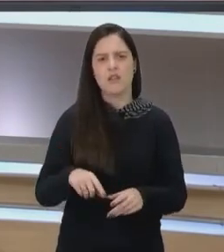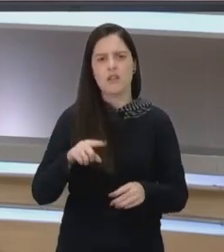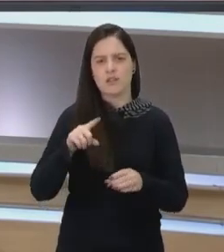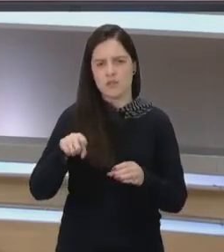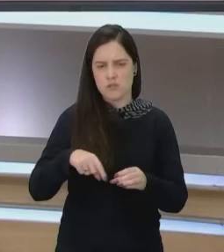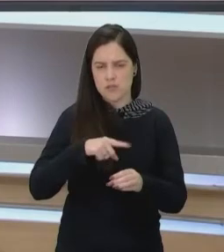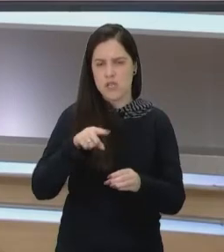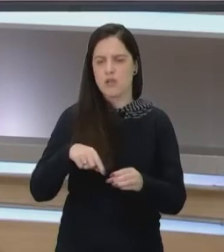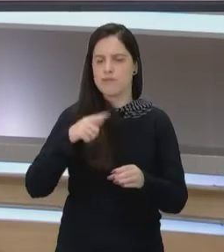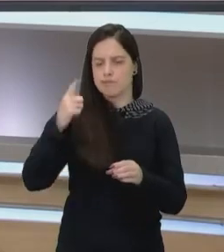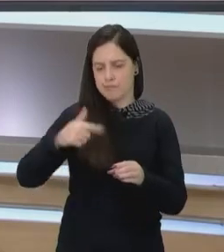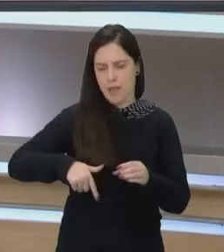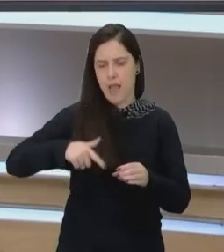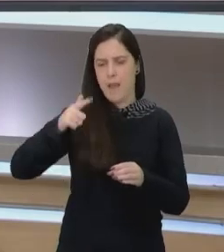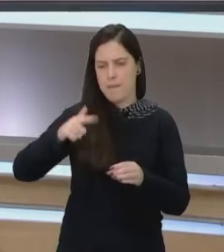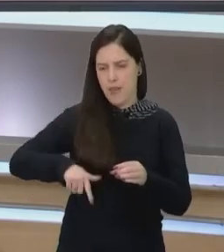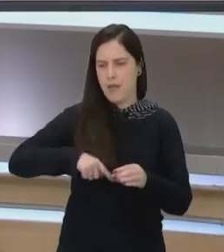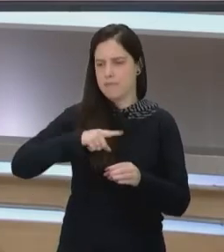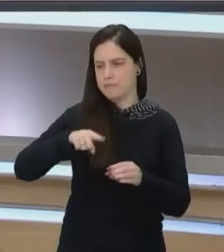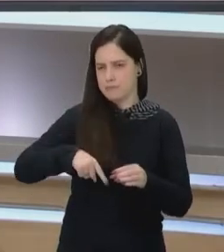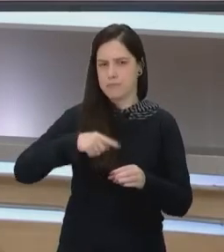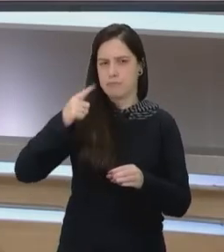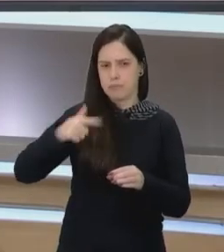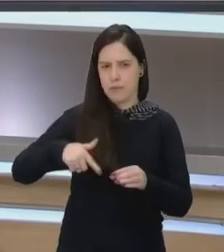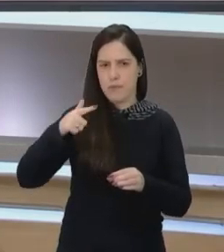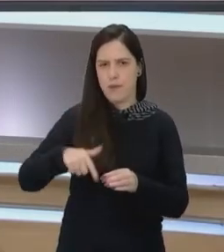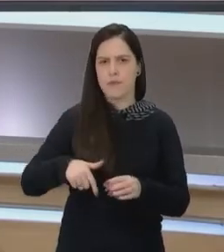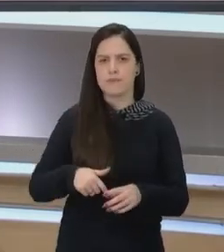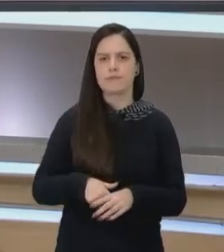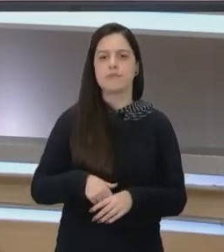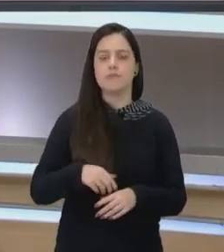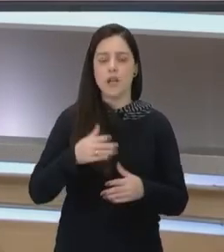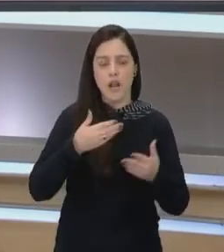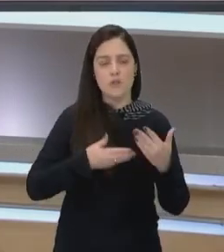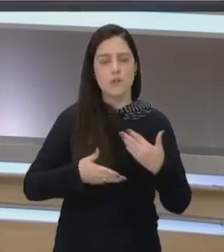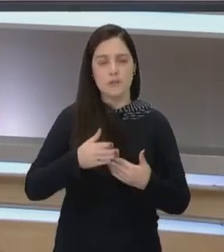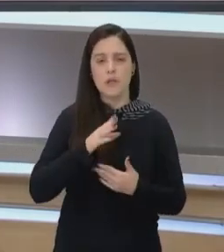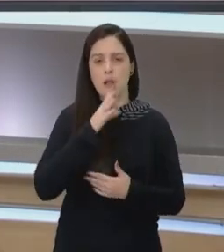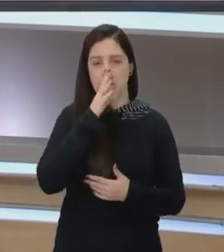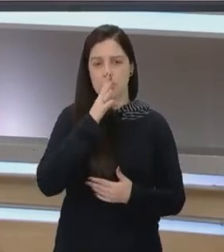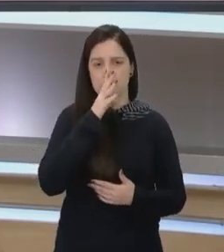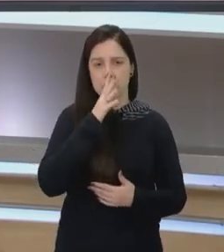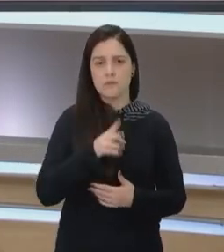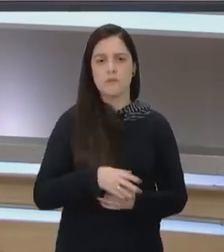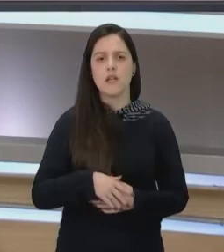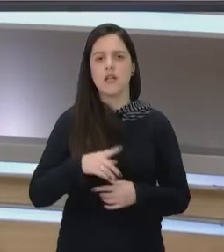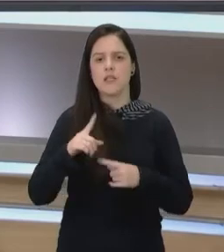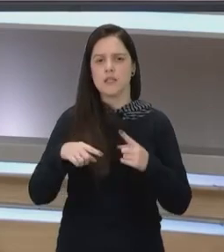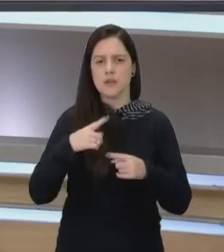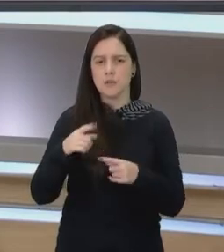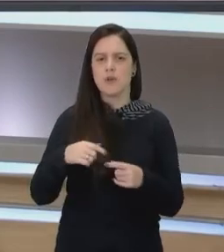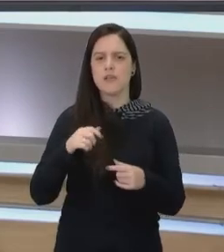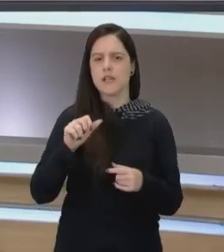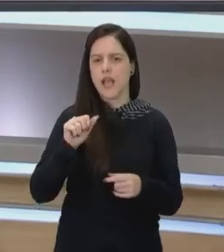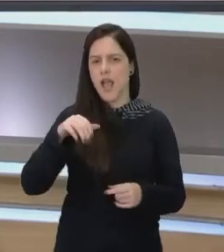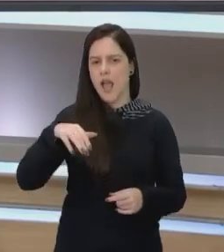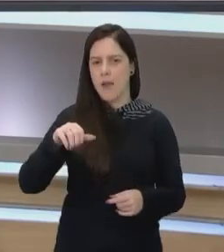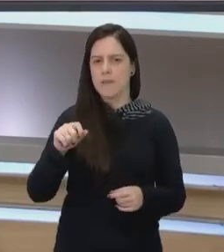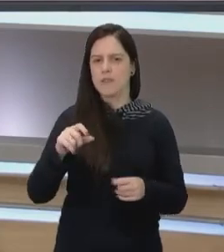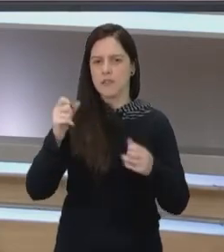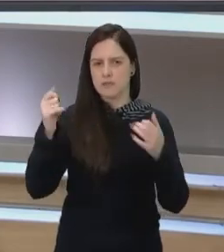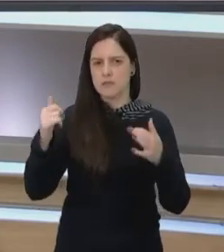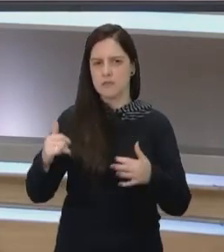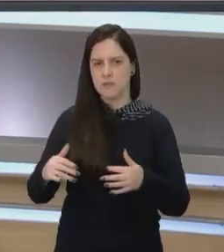se repete. Então, isso é o que a gente chama de ciclo de relacionamento abusivo, mas depois a Amanda vai trazer lá, mais debulhadinho,